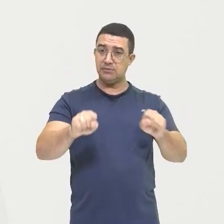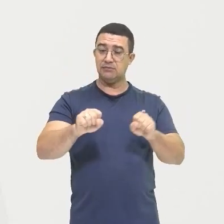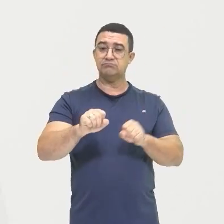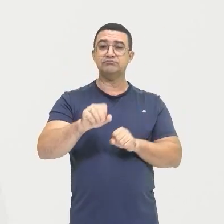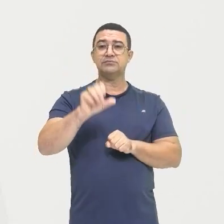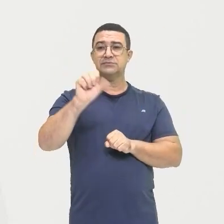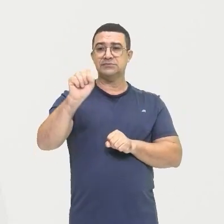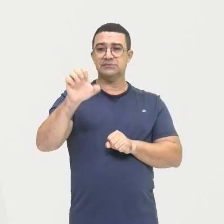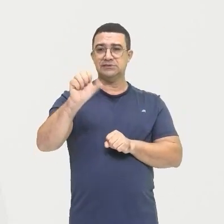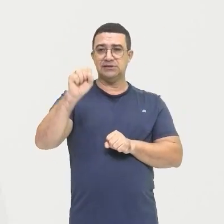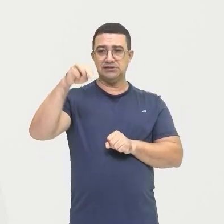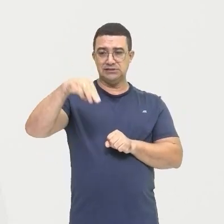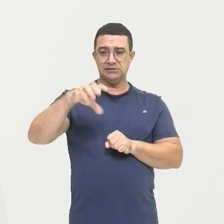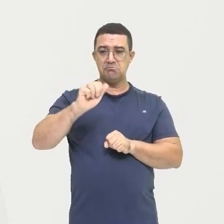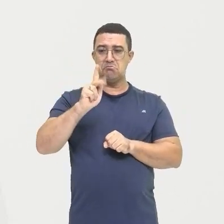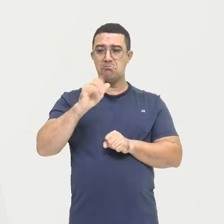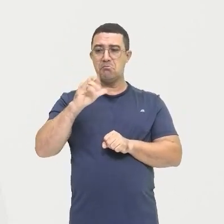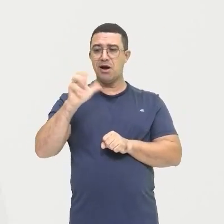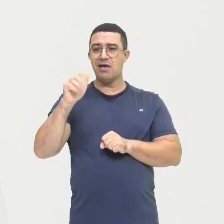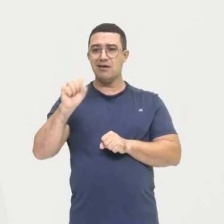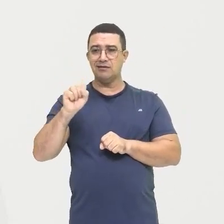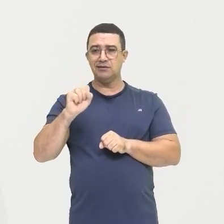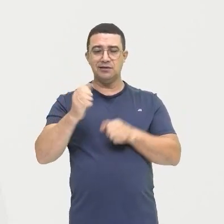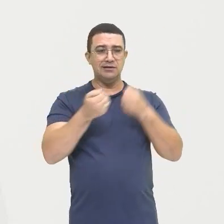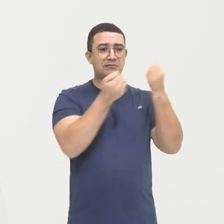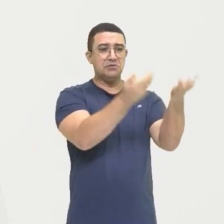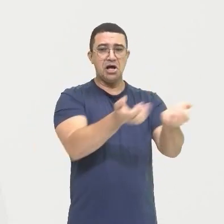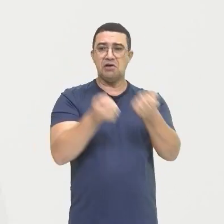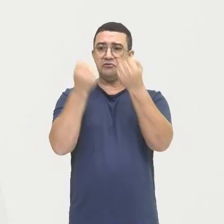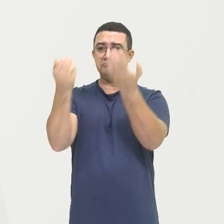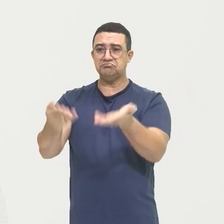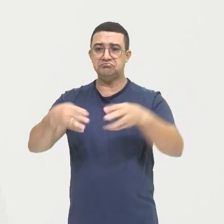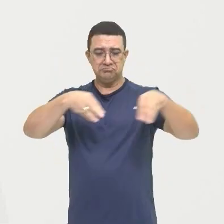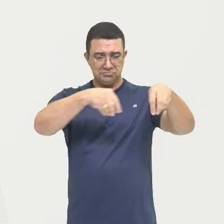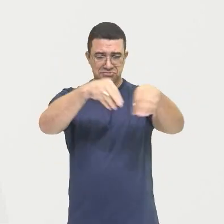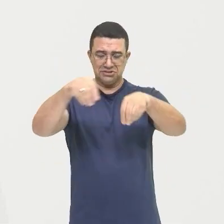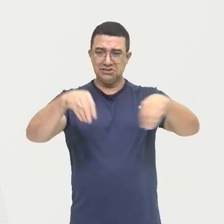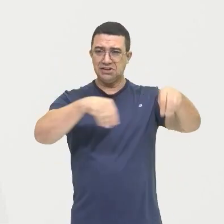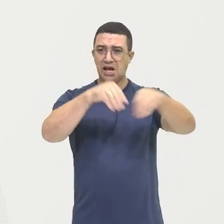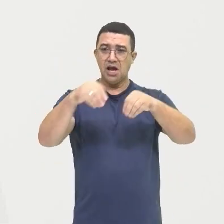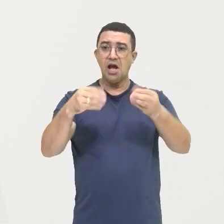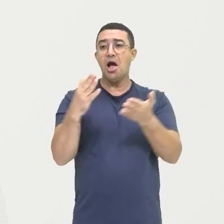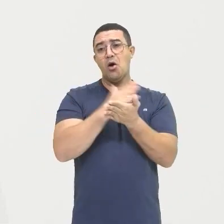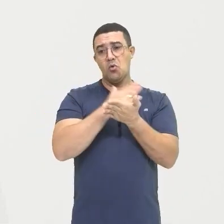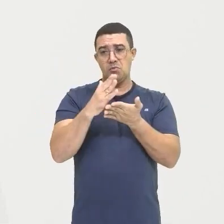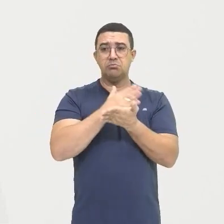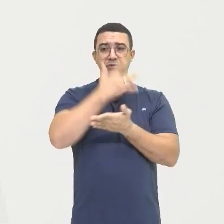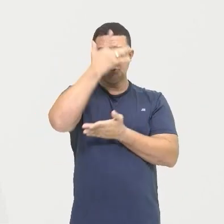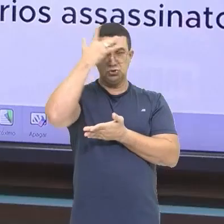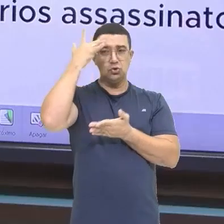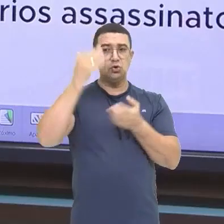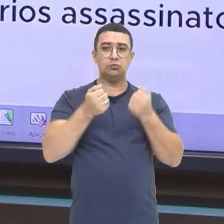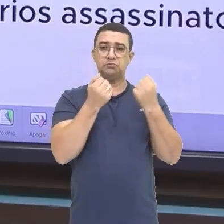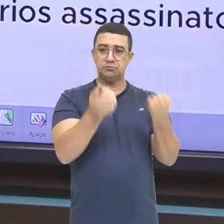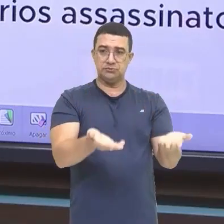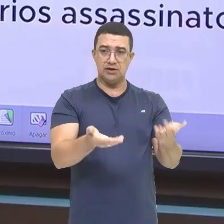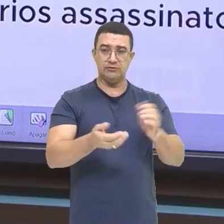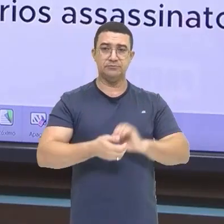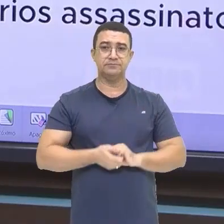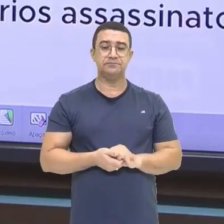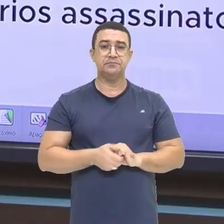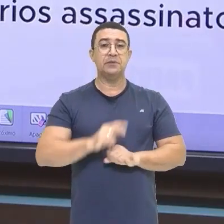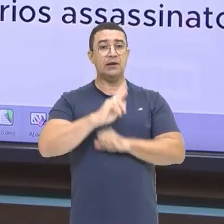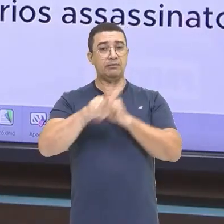distribuíam essas terras ali Para alguma pessoa Então a partir